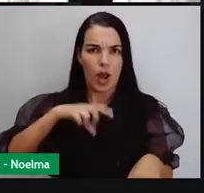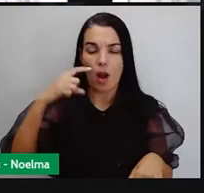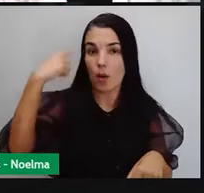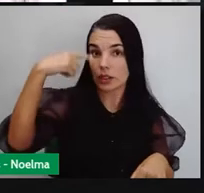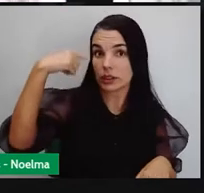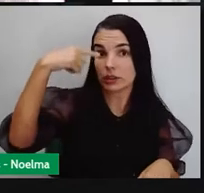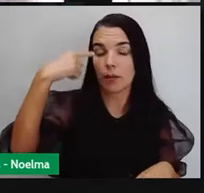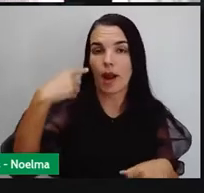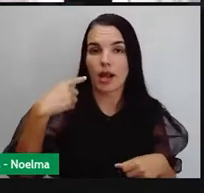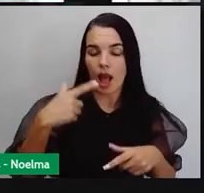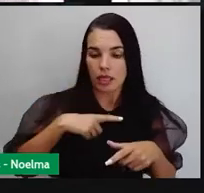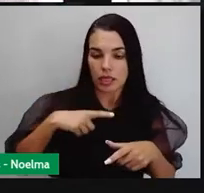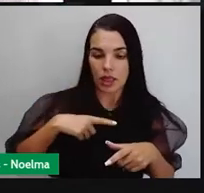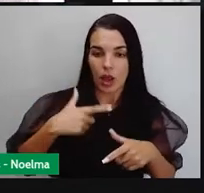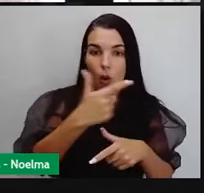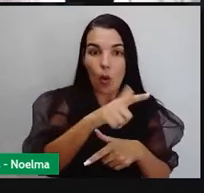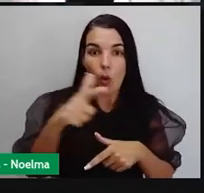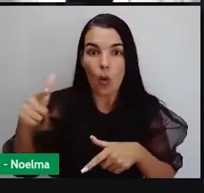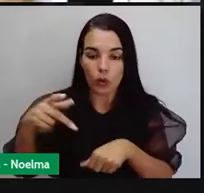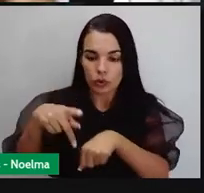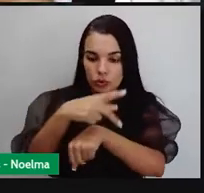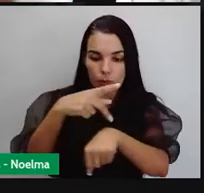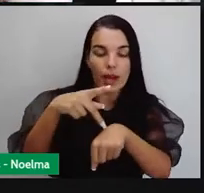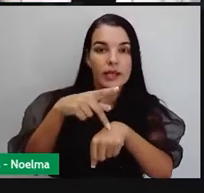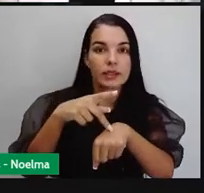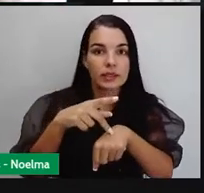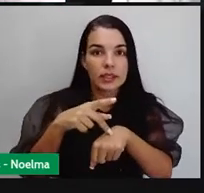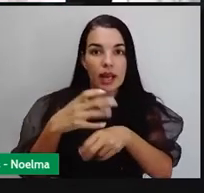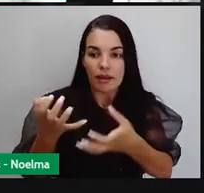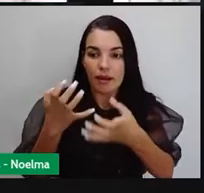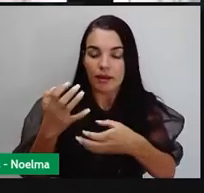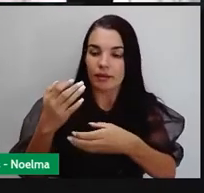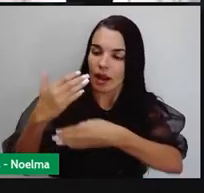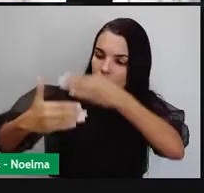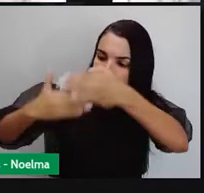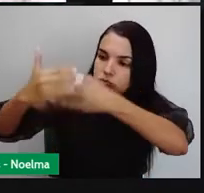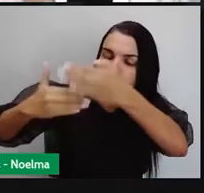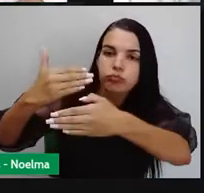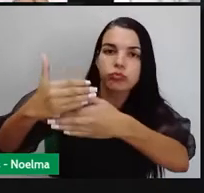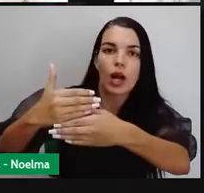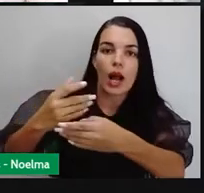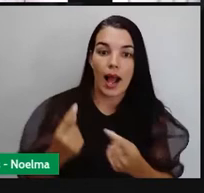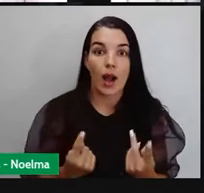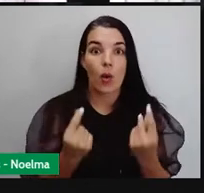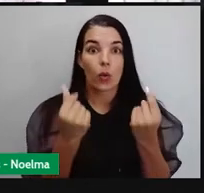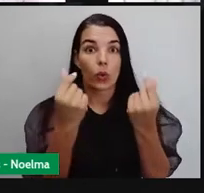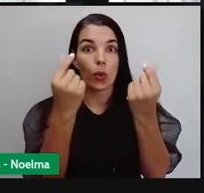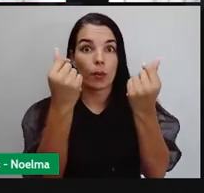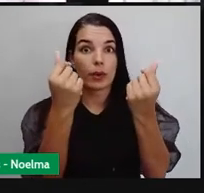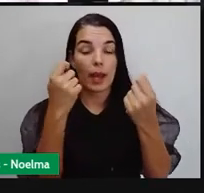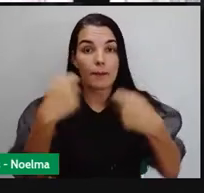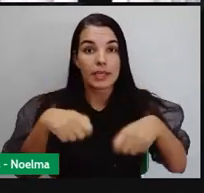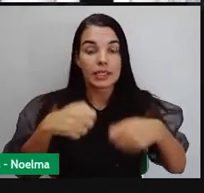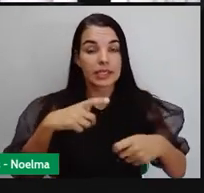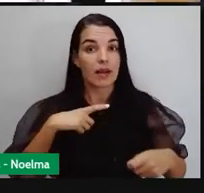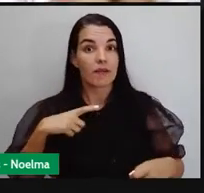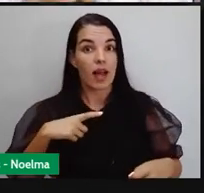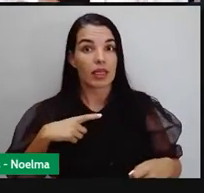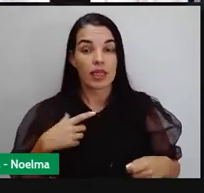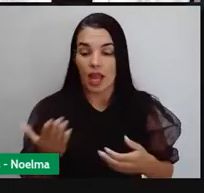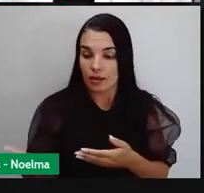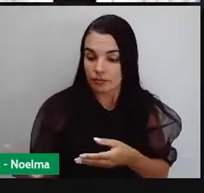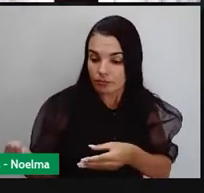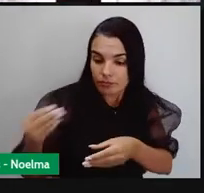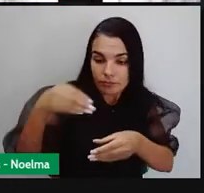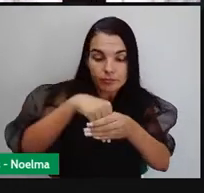as outras nações, elas criavam, tentavam construir uma economia de modo que essa economia conseguisse trazer